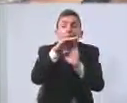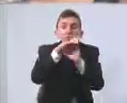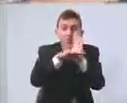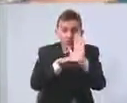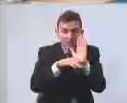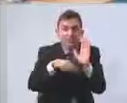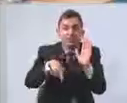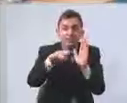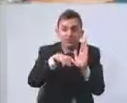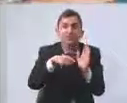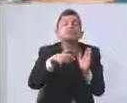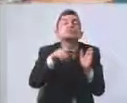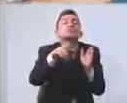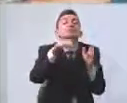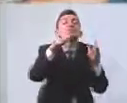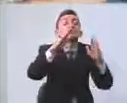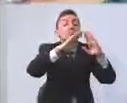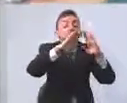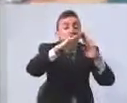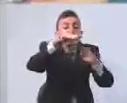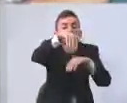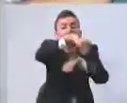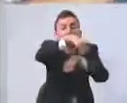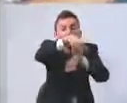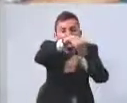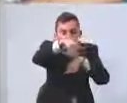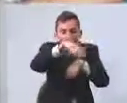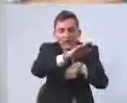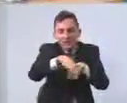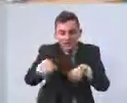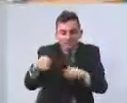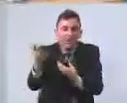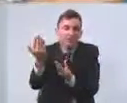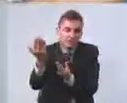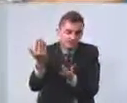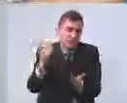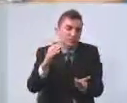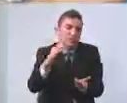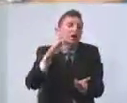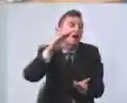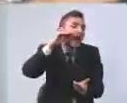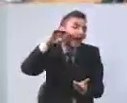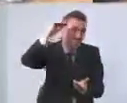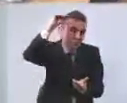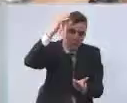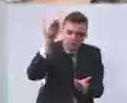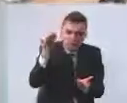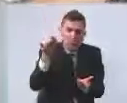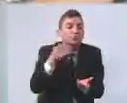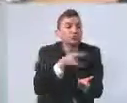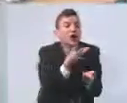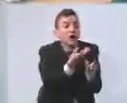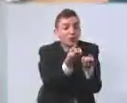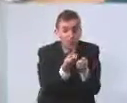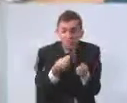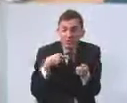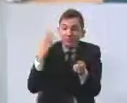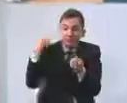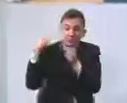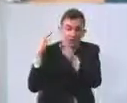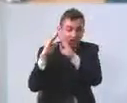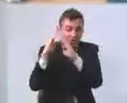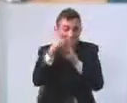abordagem de rua com moradores de rua, crianças, adolescentes, jovens e adultos, casa de acolhimento, antigos abrigos,